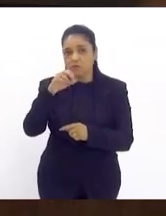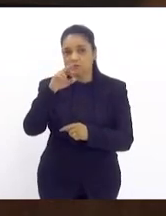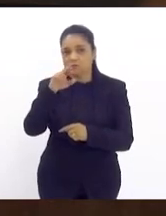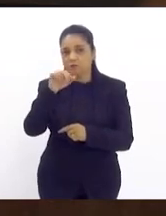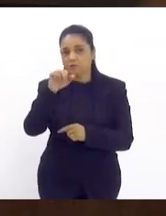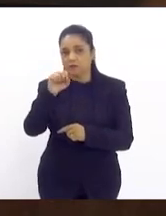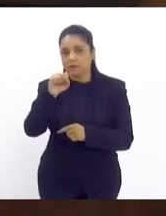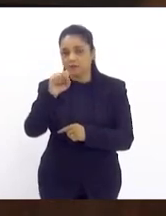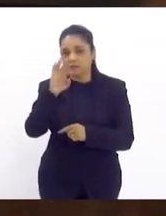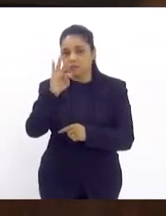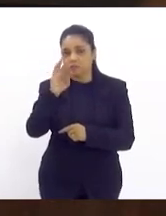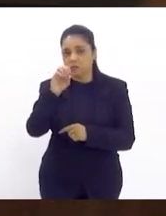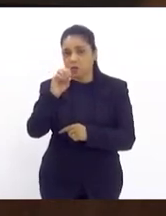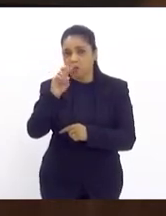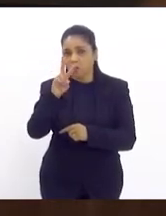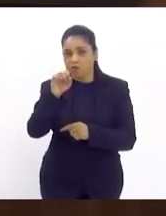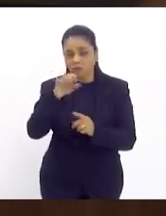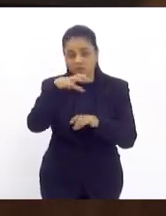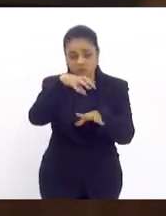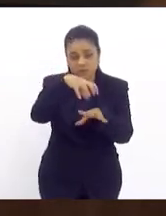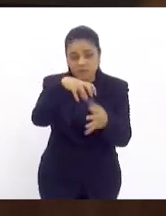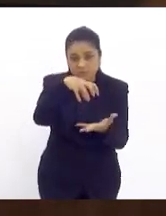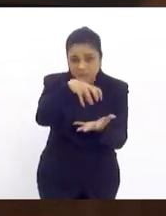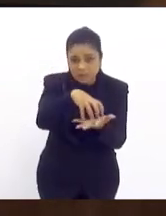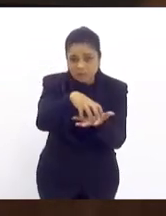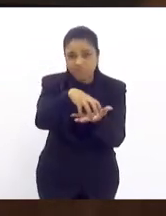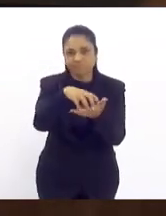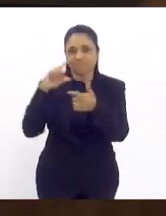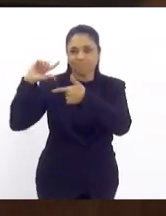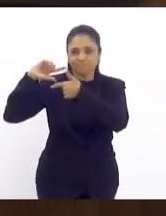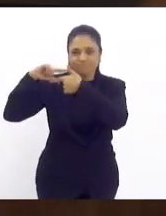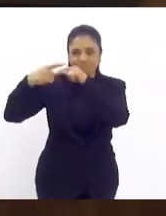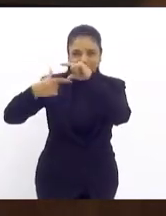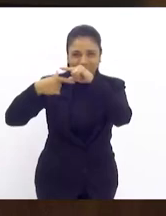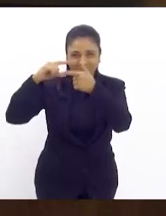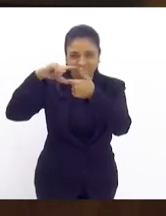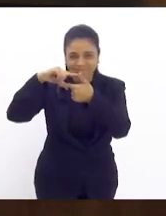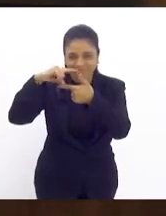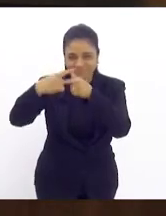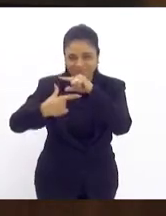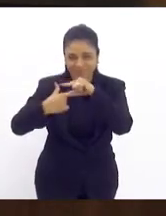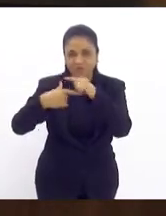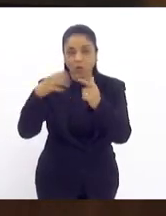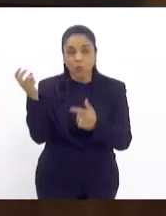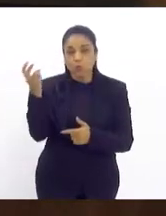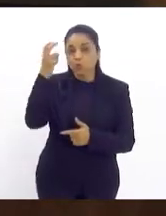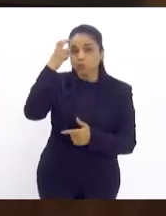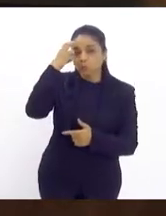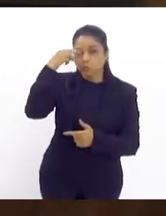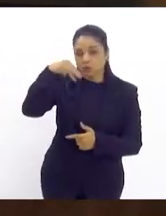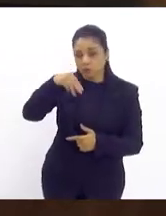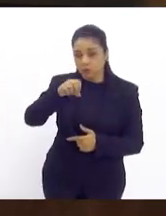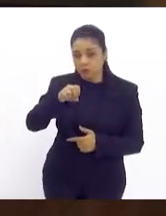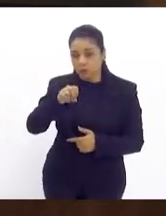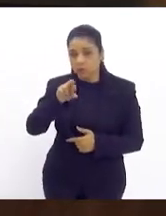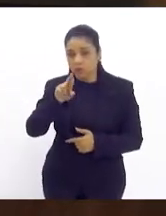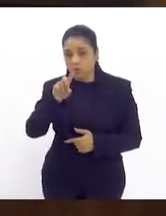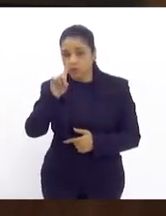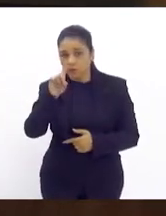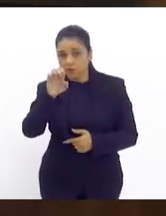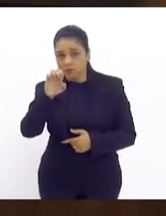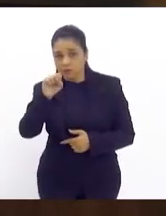tradições da cultura nordestina, por essa vitória tão relevante. O prefeito Eduardo Paes